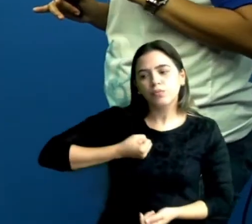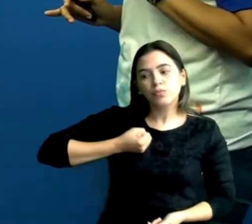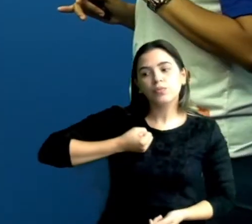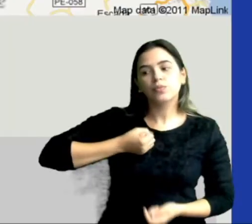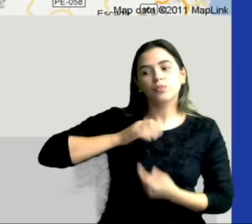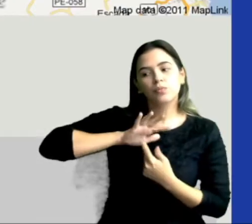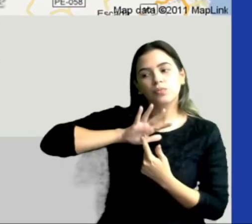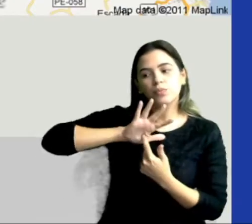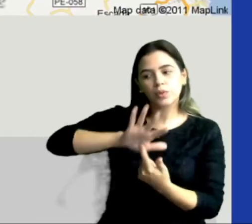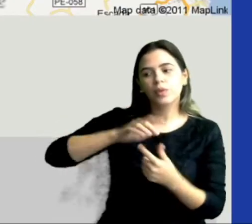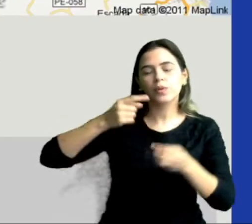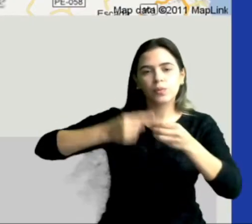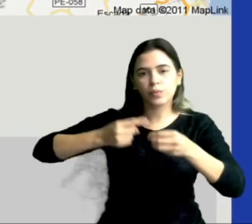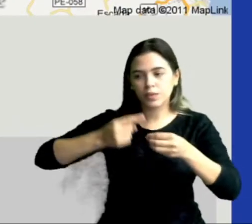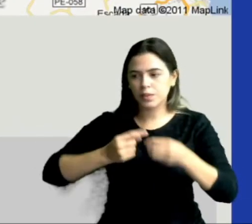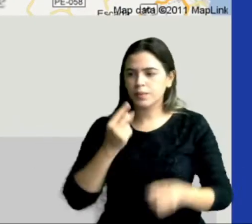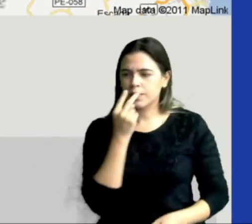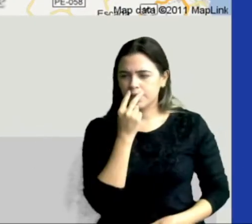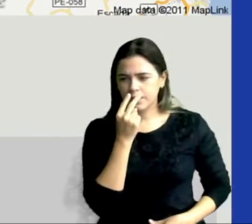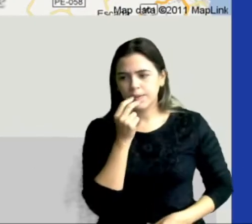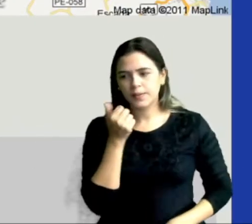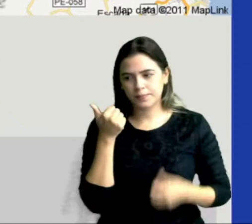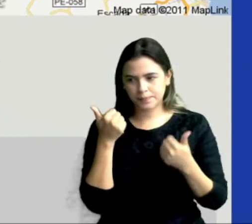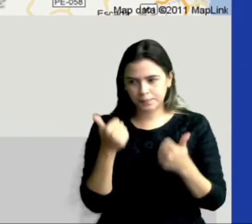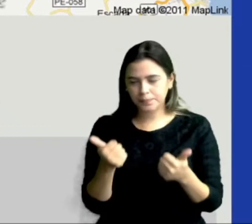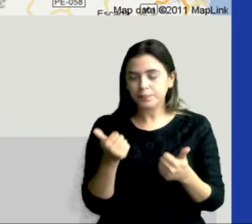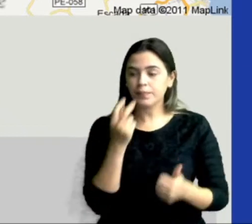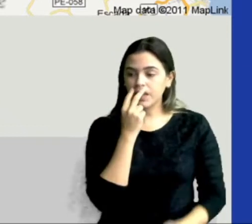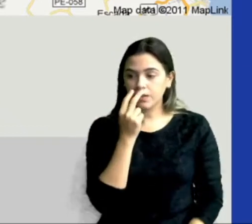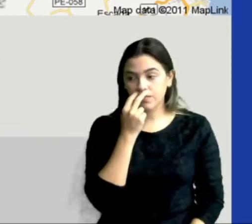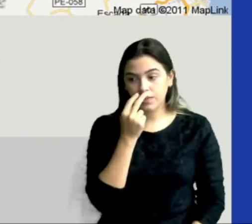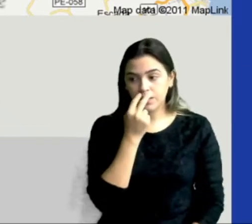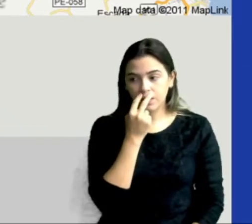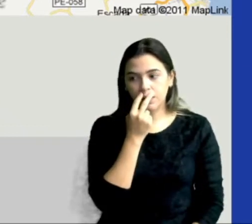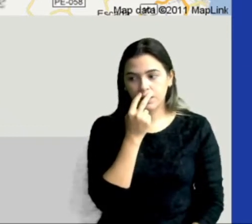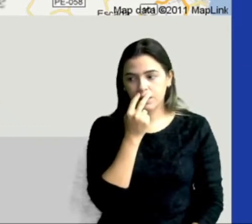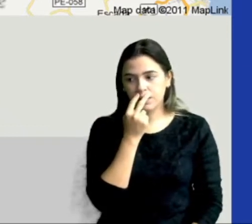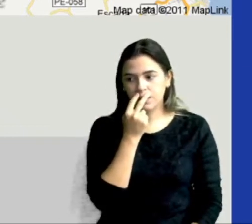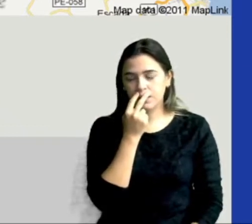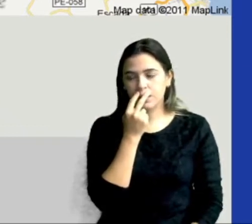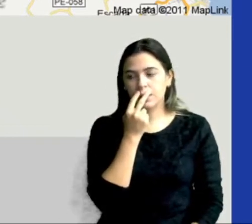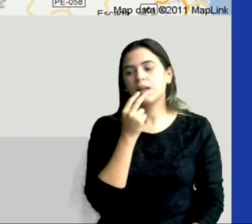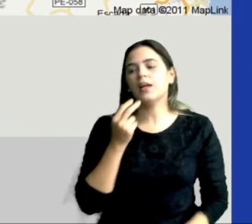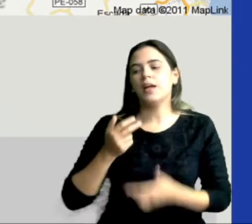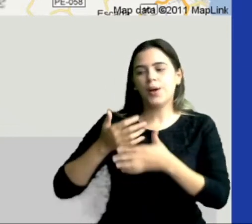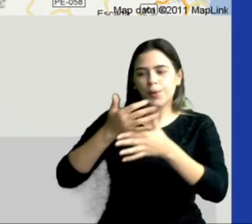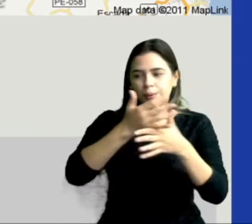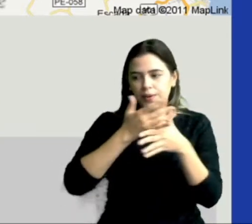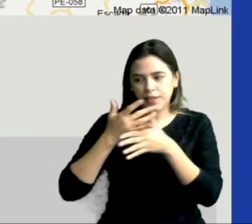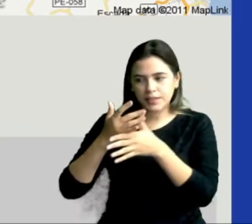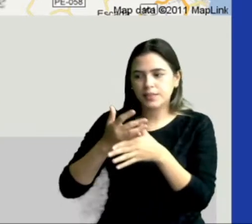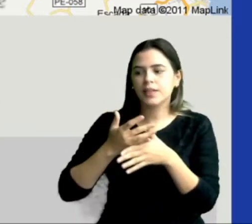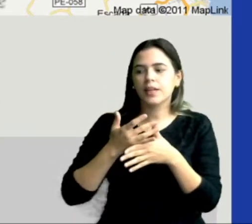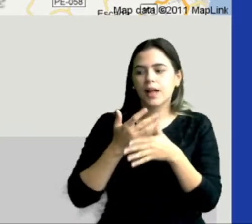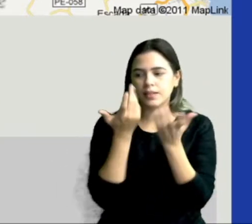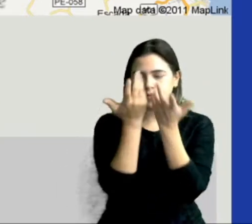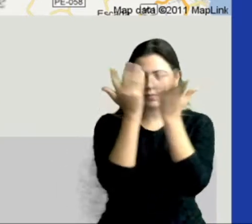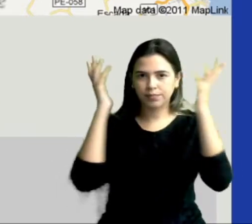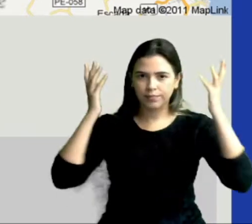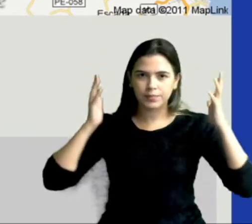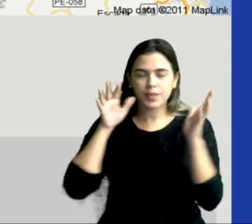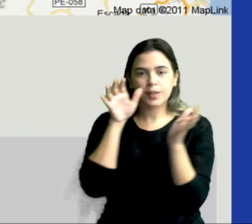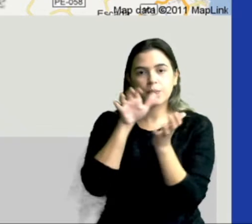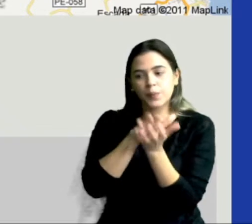atuais do município da Vitória, tá? Então, Vitória de Santo Antão é uma cidade da Mata Pernambucana,